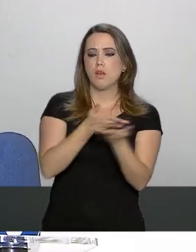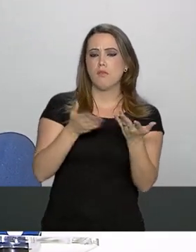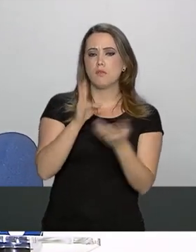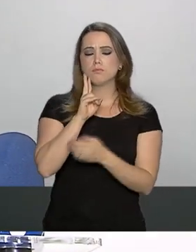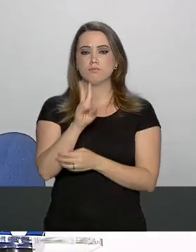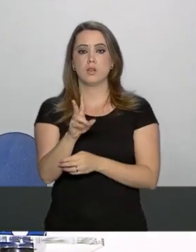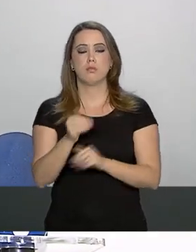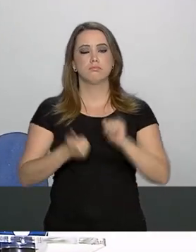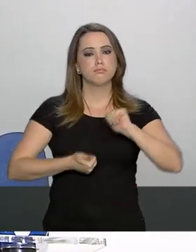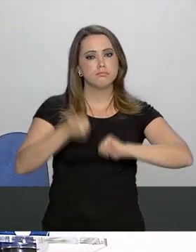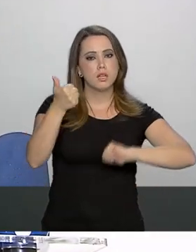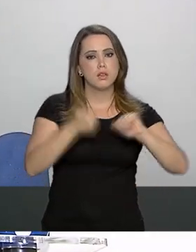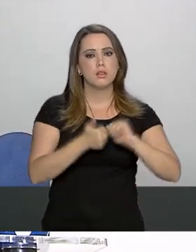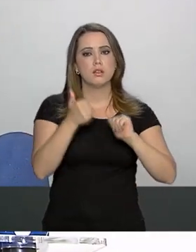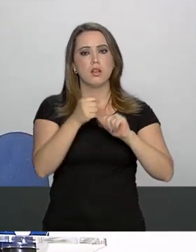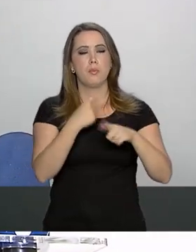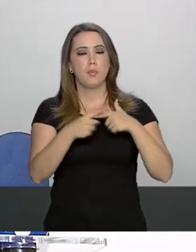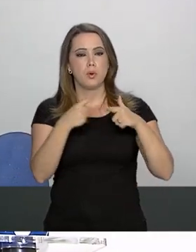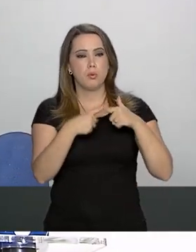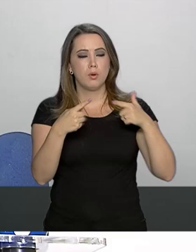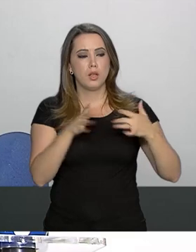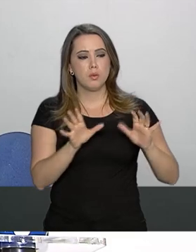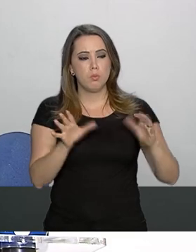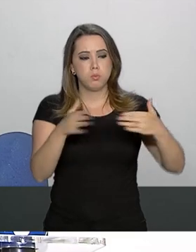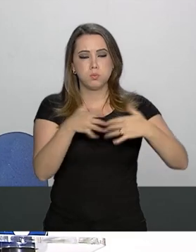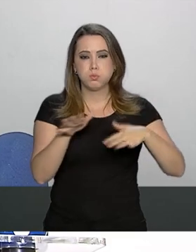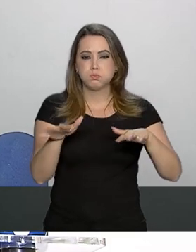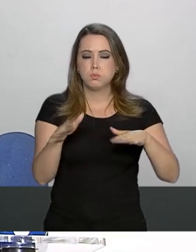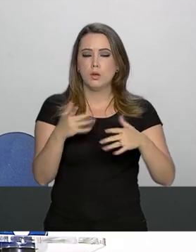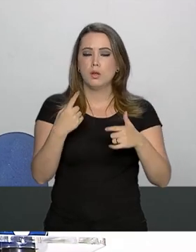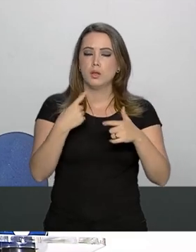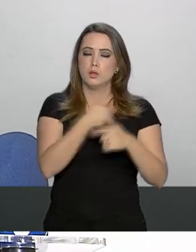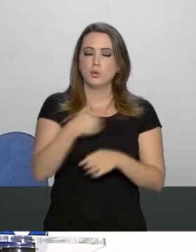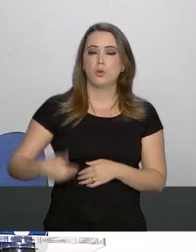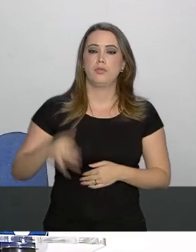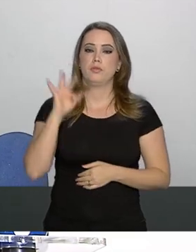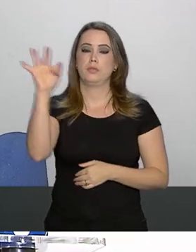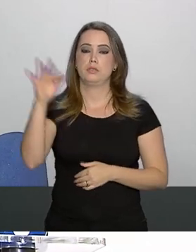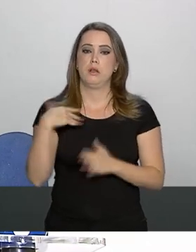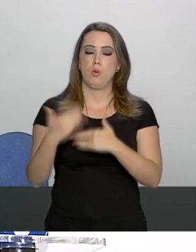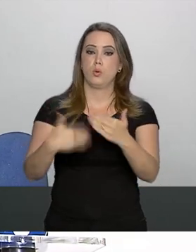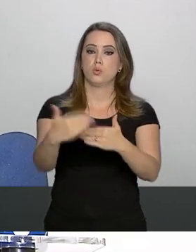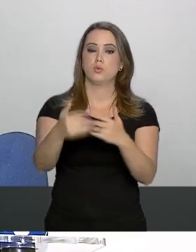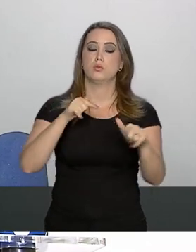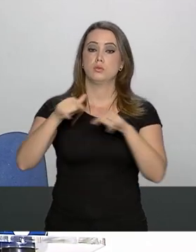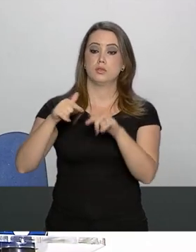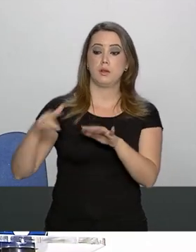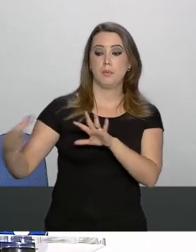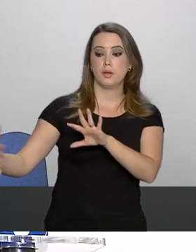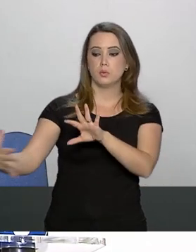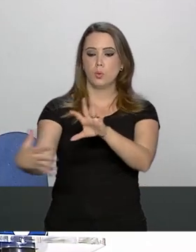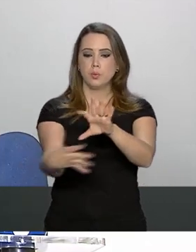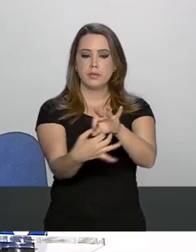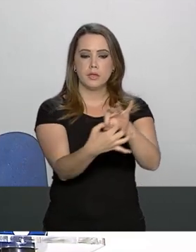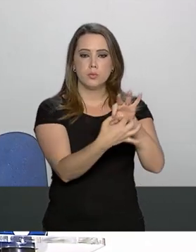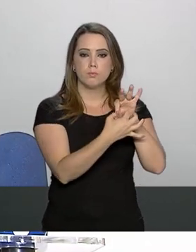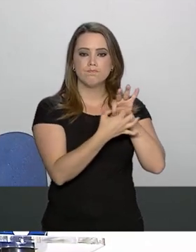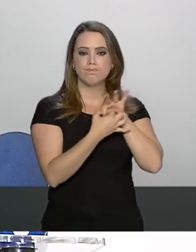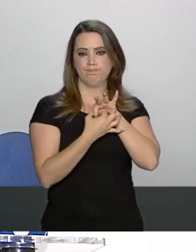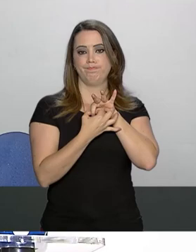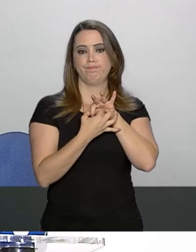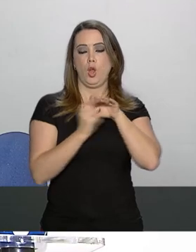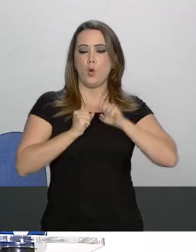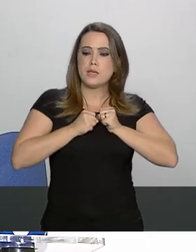Respostas a Desastres do Governo Federal prossegue nos trabalhos de articulação dos esforços